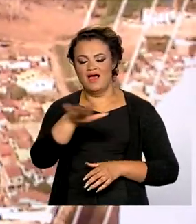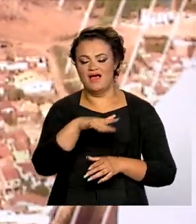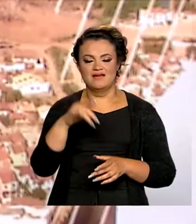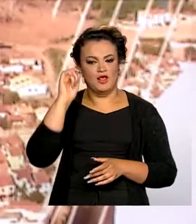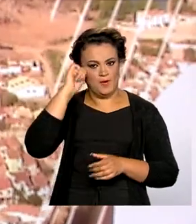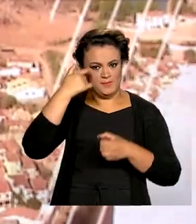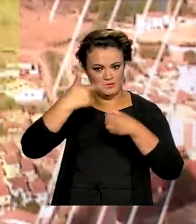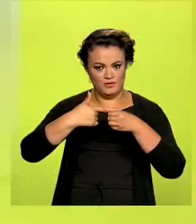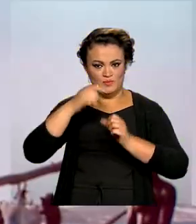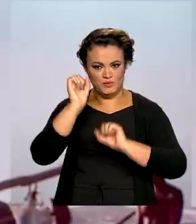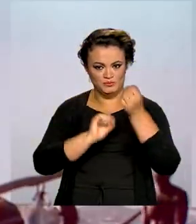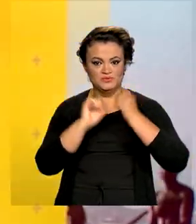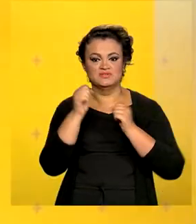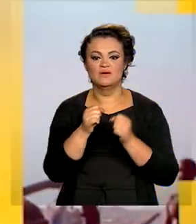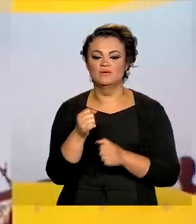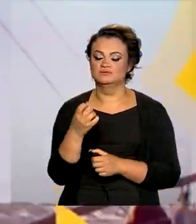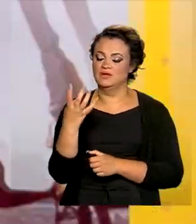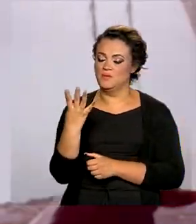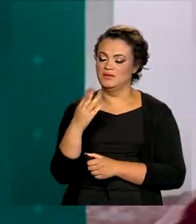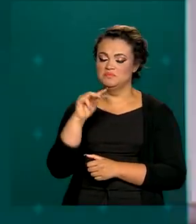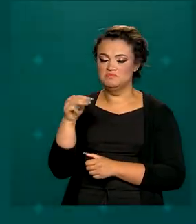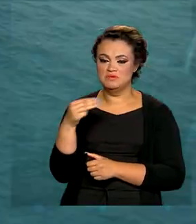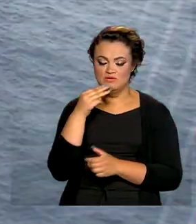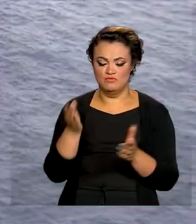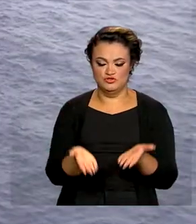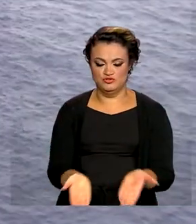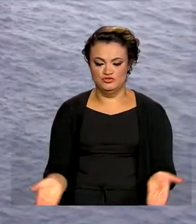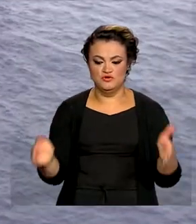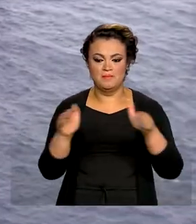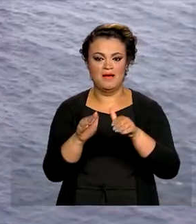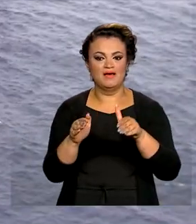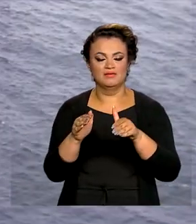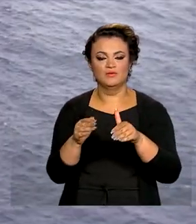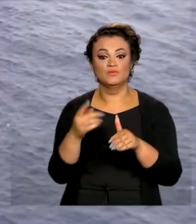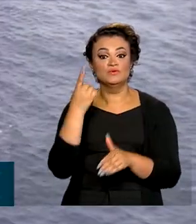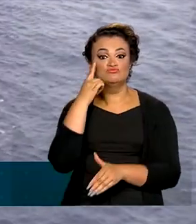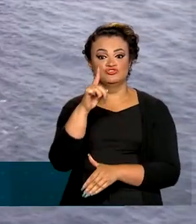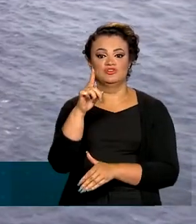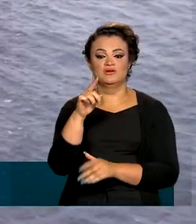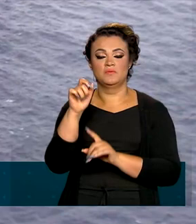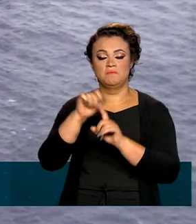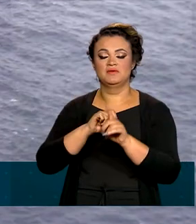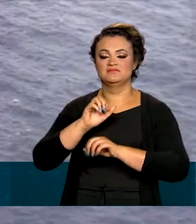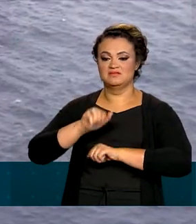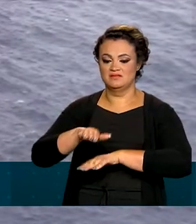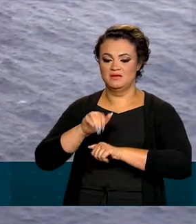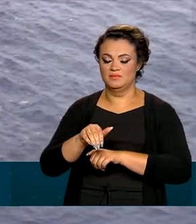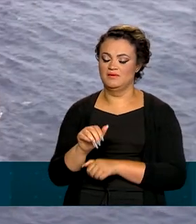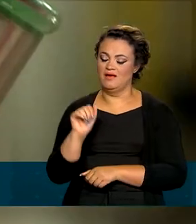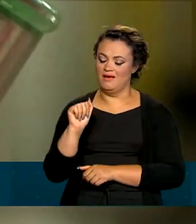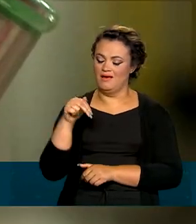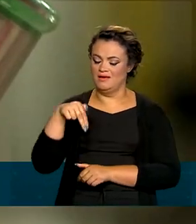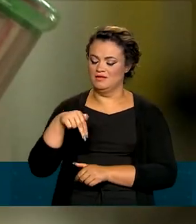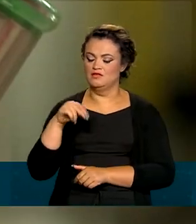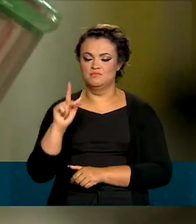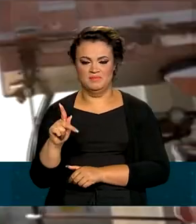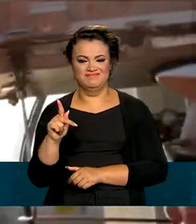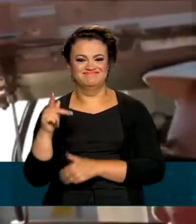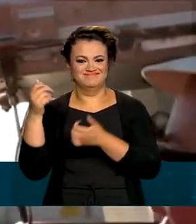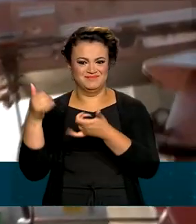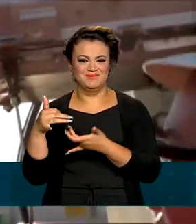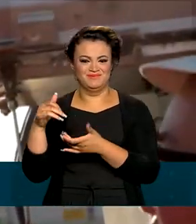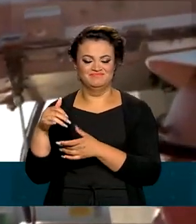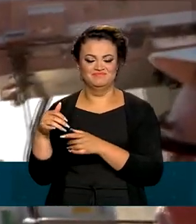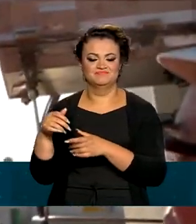ultrapassou 4 milhões de barris por dia em setembro, segundo a ANP, a Agência Nacional do Petróleo,